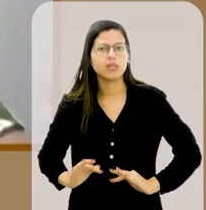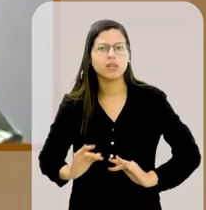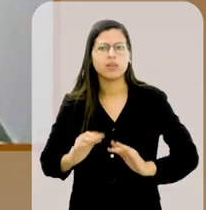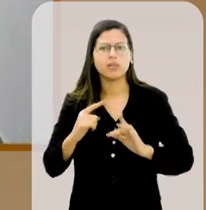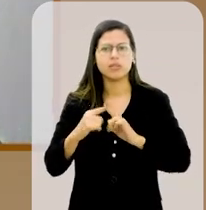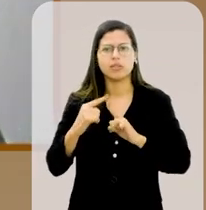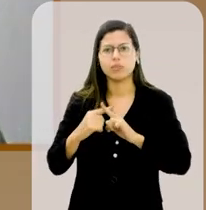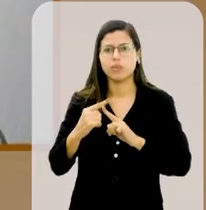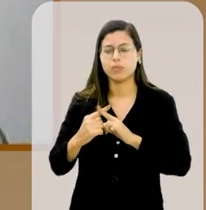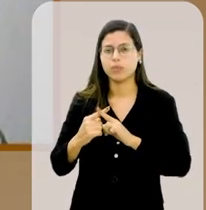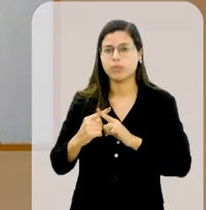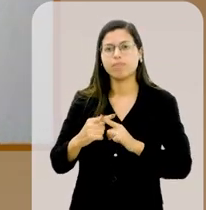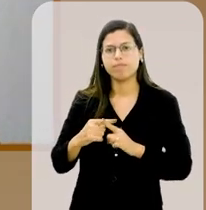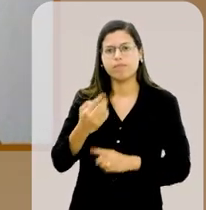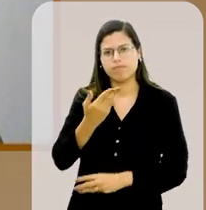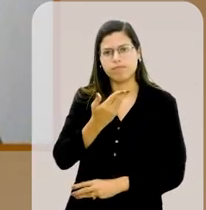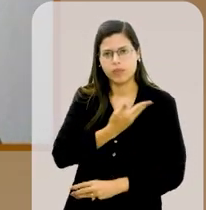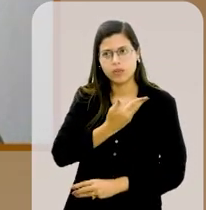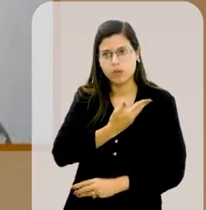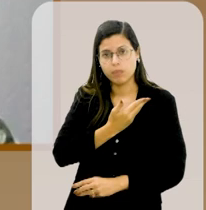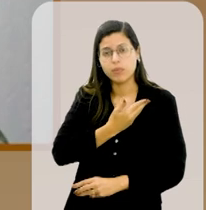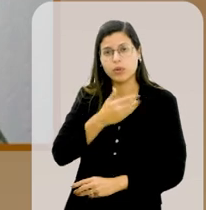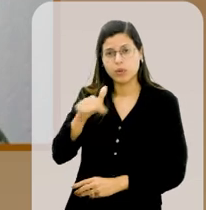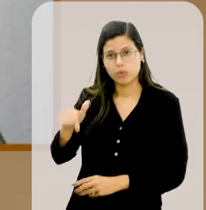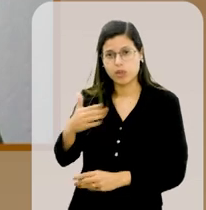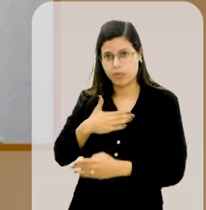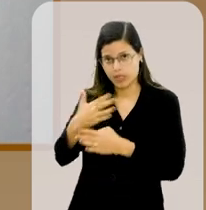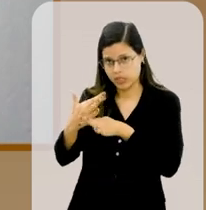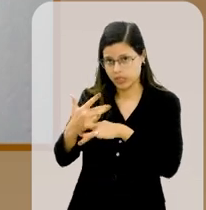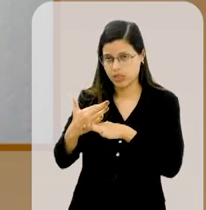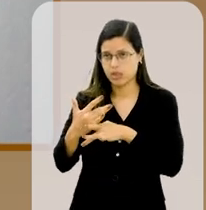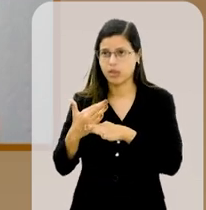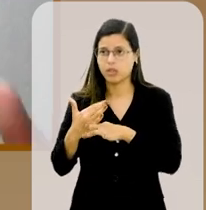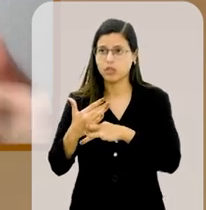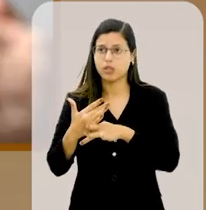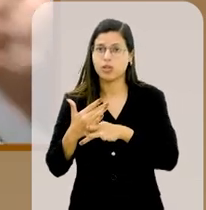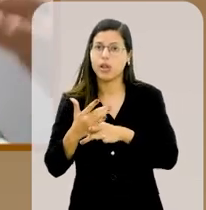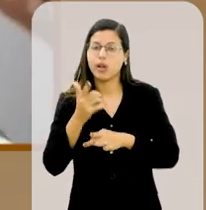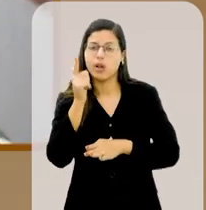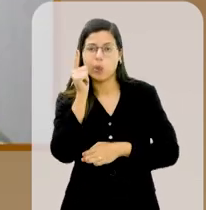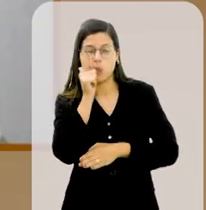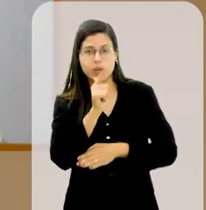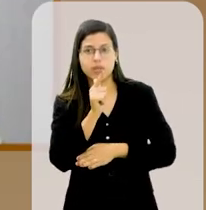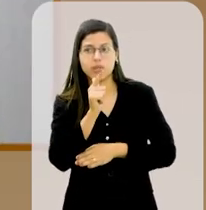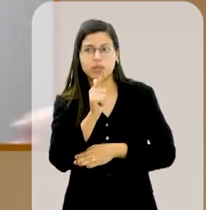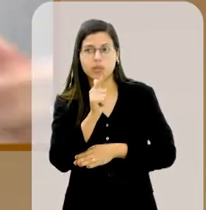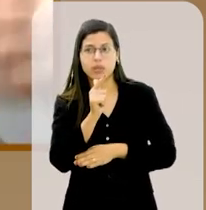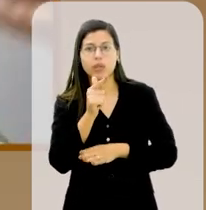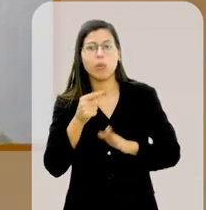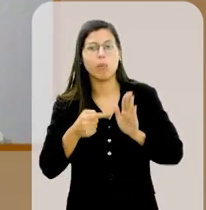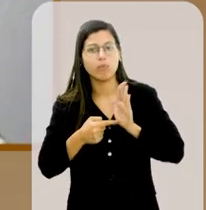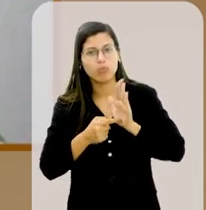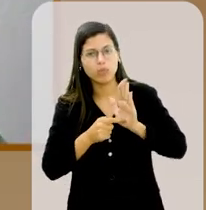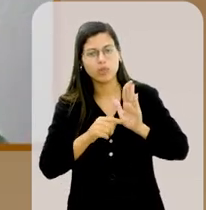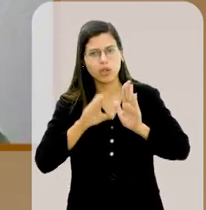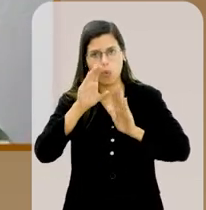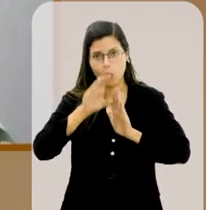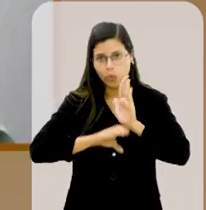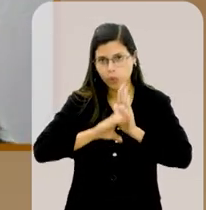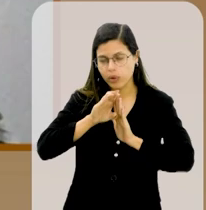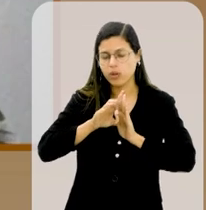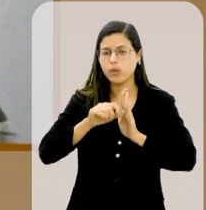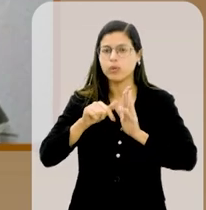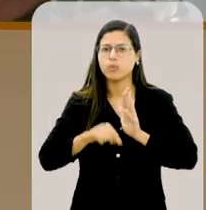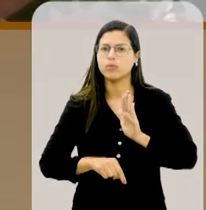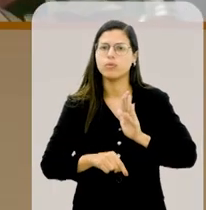amigos, meus amigos da minha cidade, ele conseguiu apresentar o seu currículo, que era o